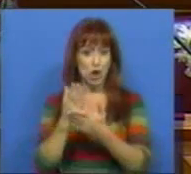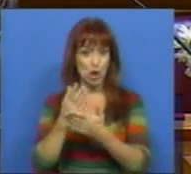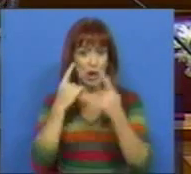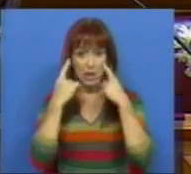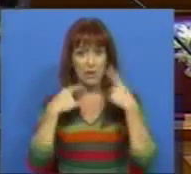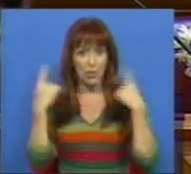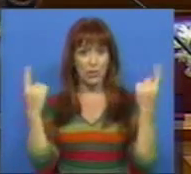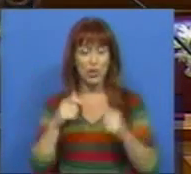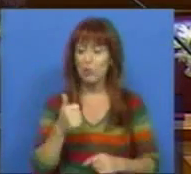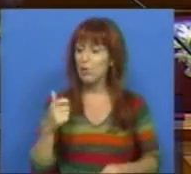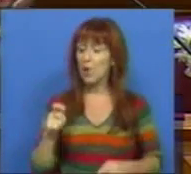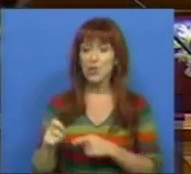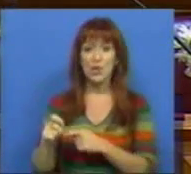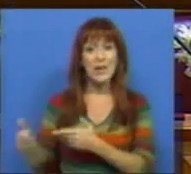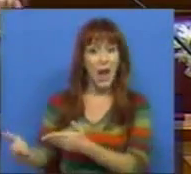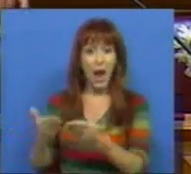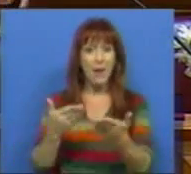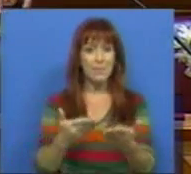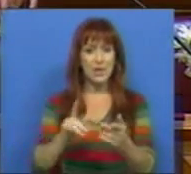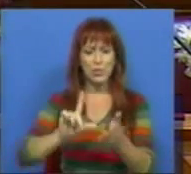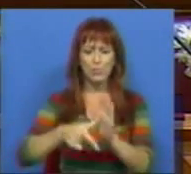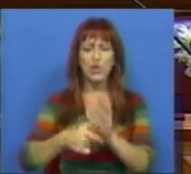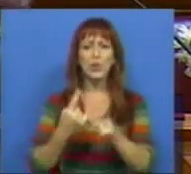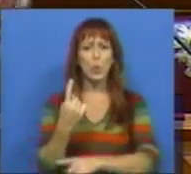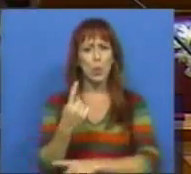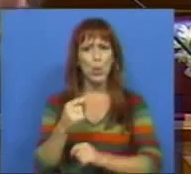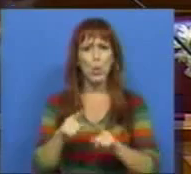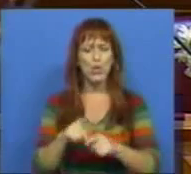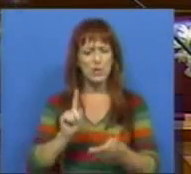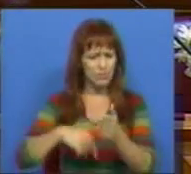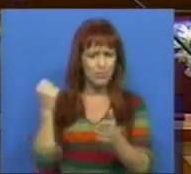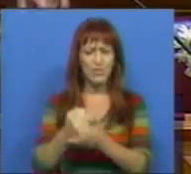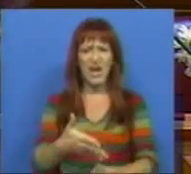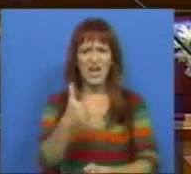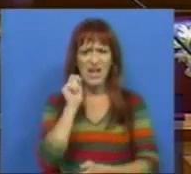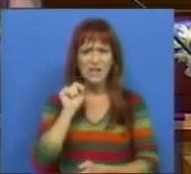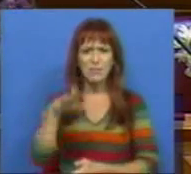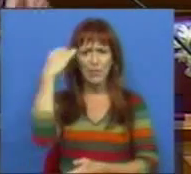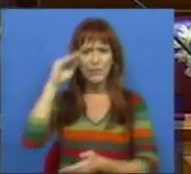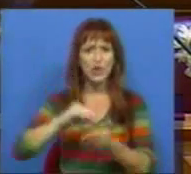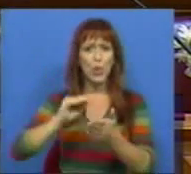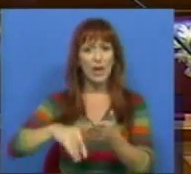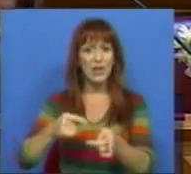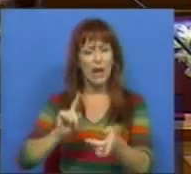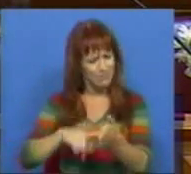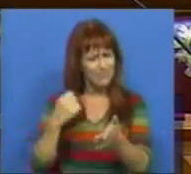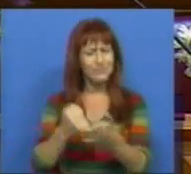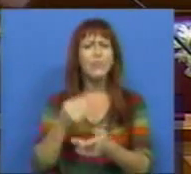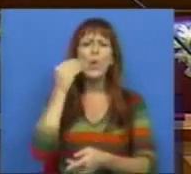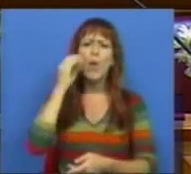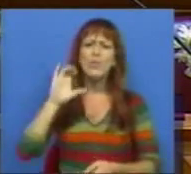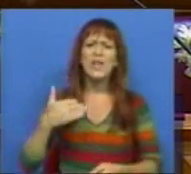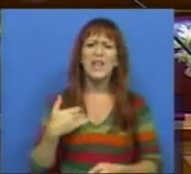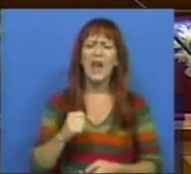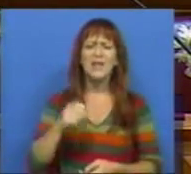pública o Bloco de Esquerda apresentou um projeto para a vinculação de 15 mil professores contratados como é que o